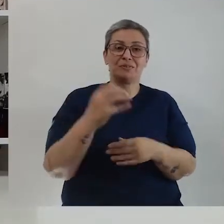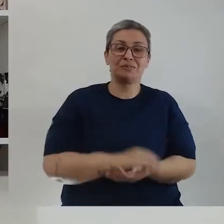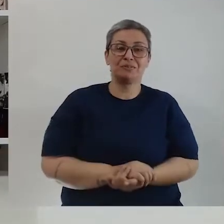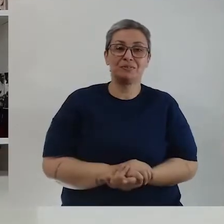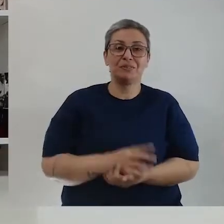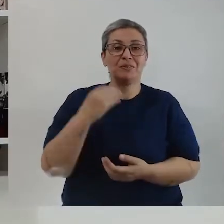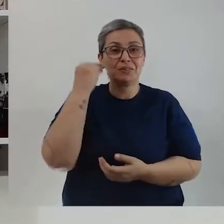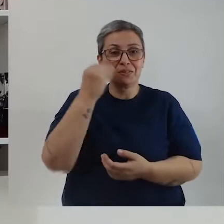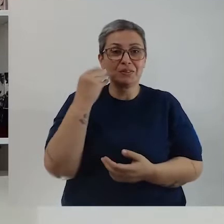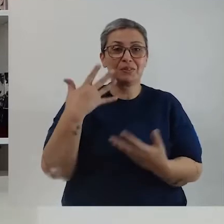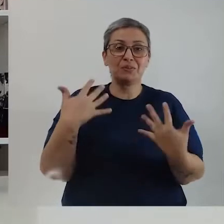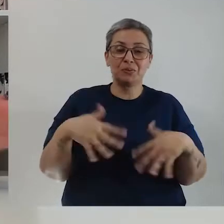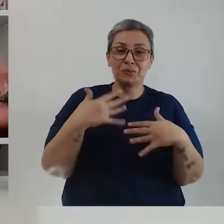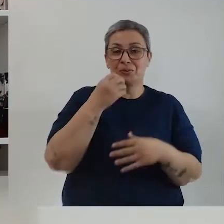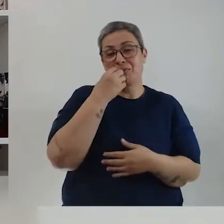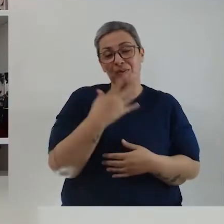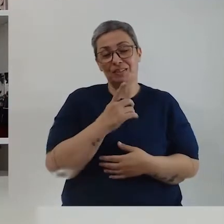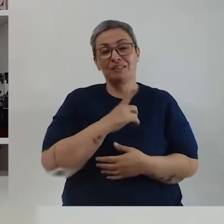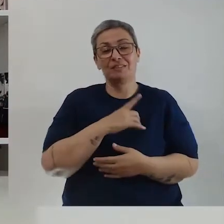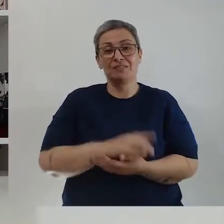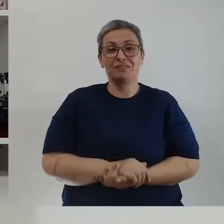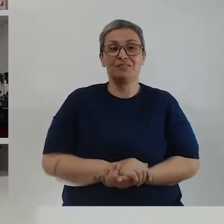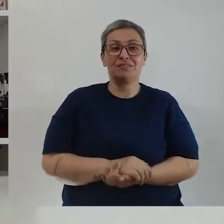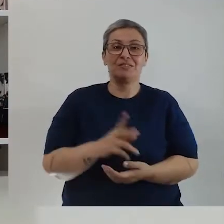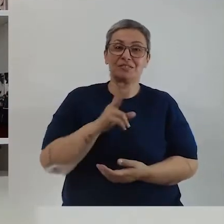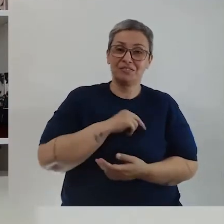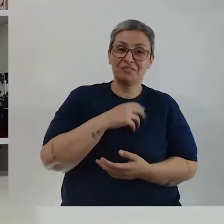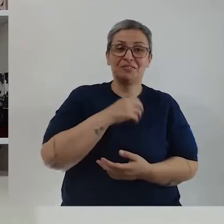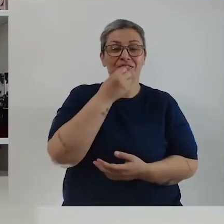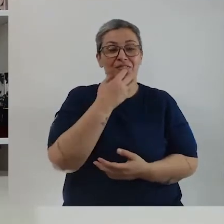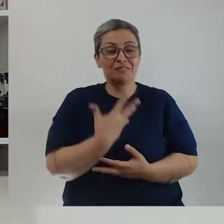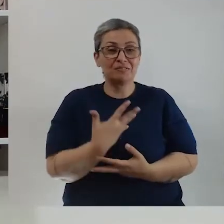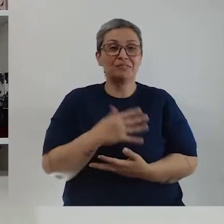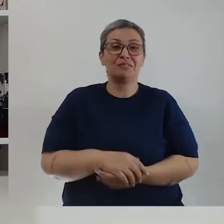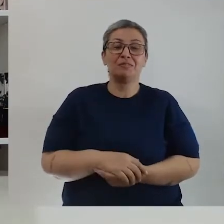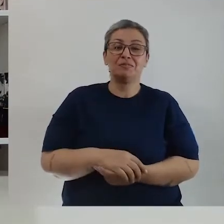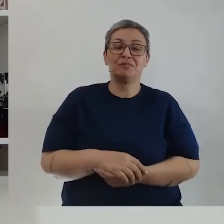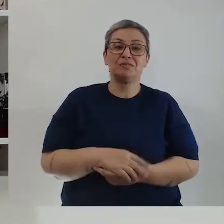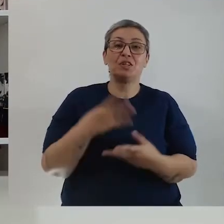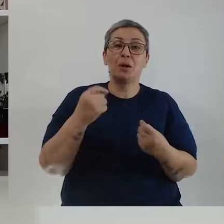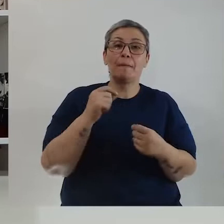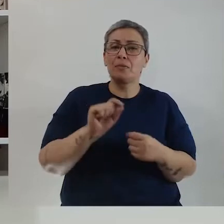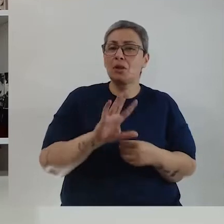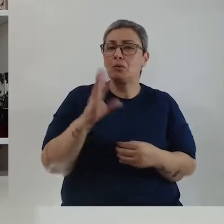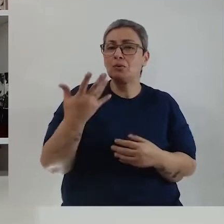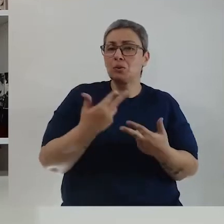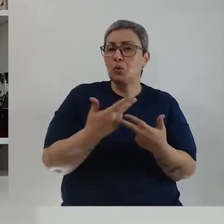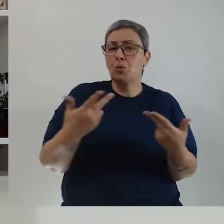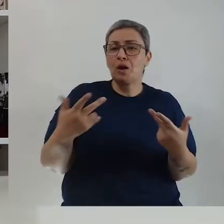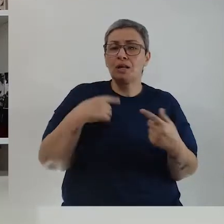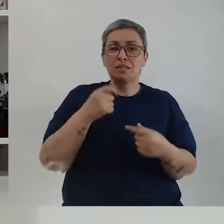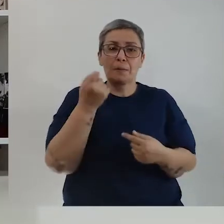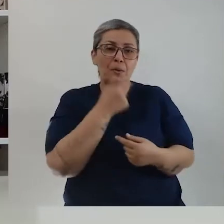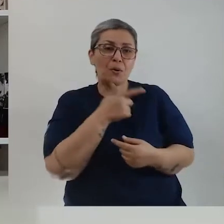viagens ainda. Essa é experiência boa que eu tive, assim. Ai, muito bom! Aconteceu